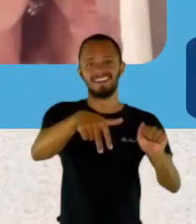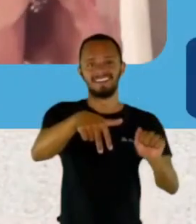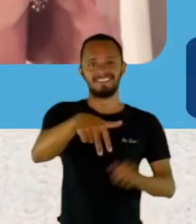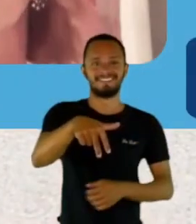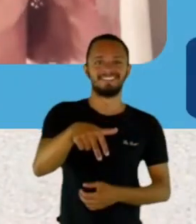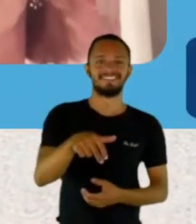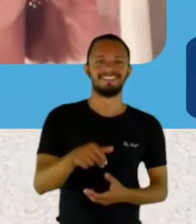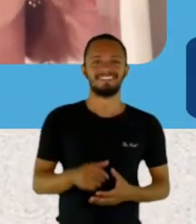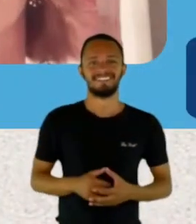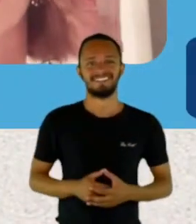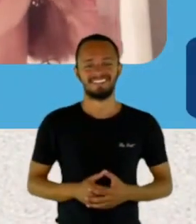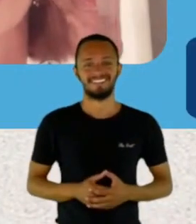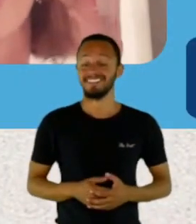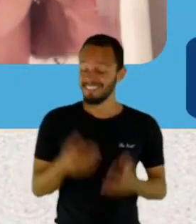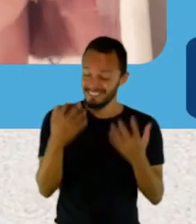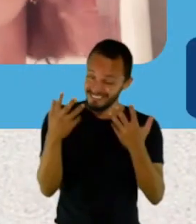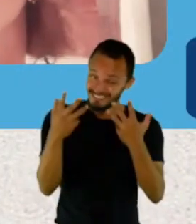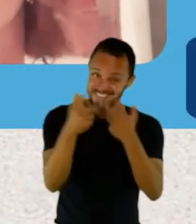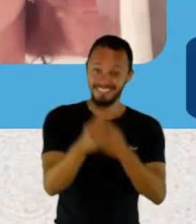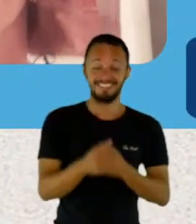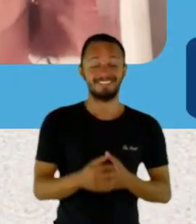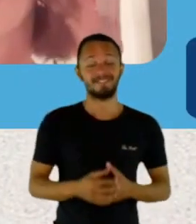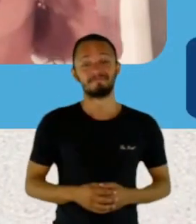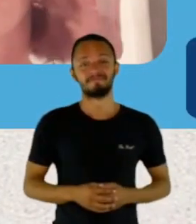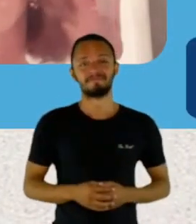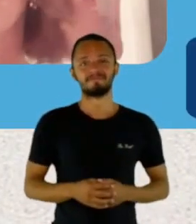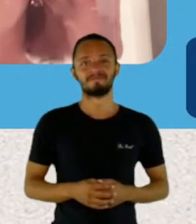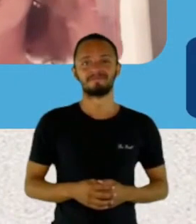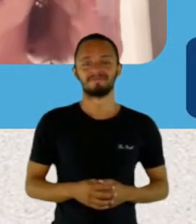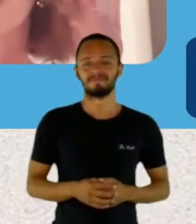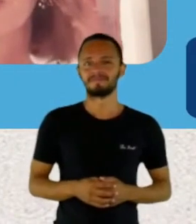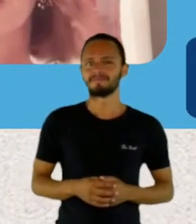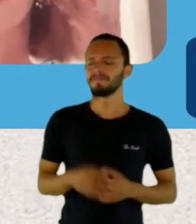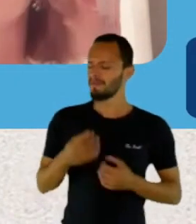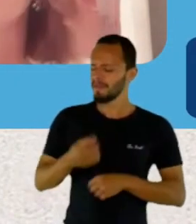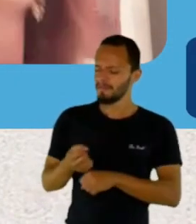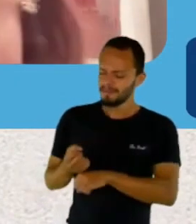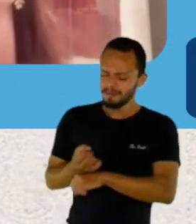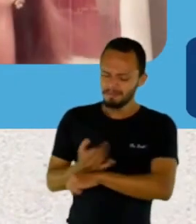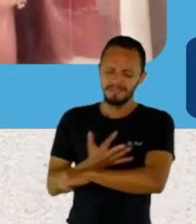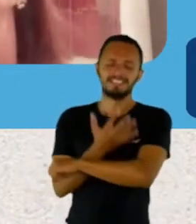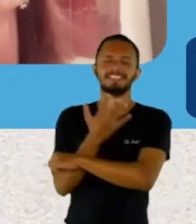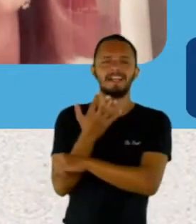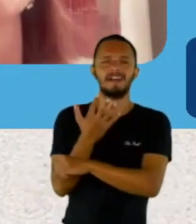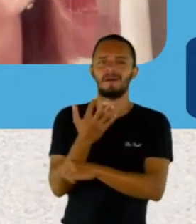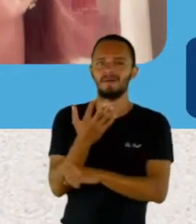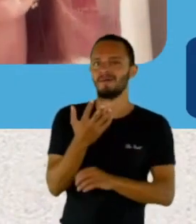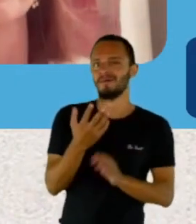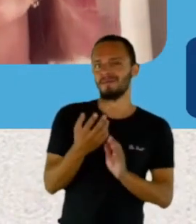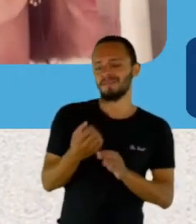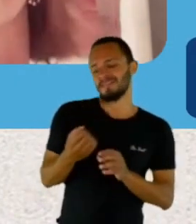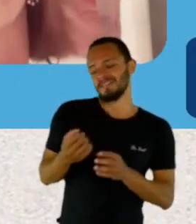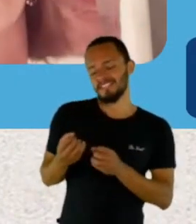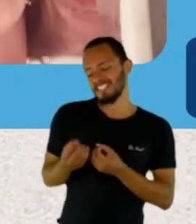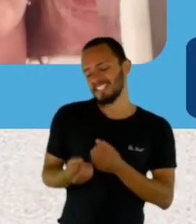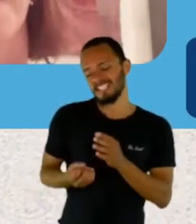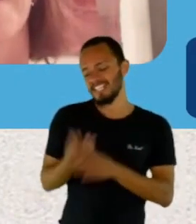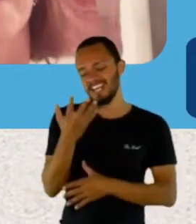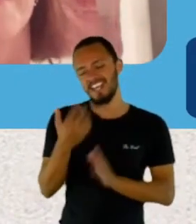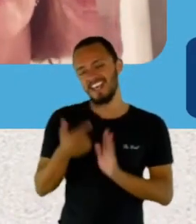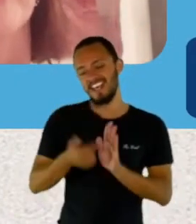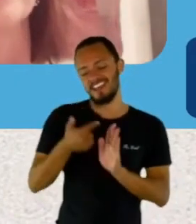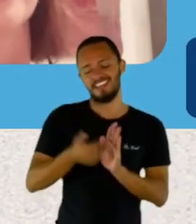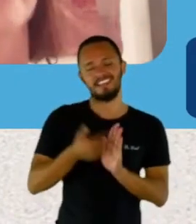Lindo. Vou ler uma parte do Valtinho. Esse aí foi minha inspiração. inspiração mesmo, né? A história das suas